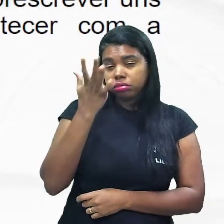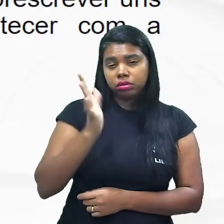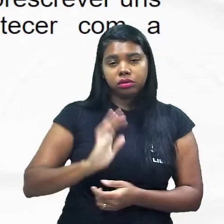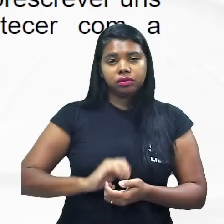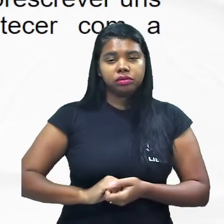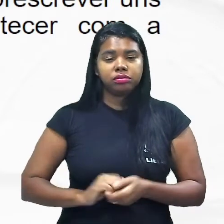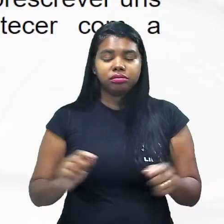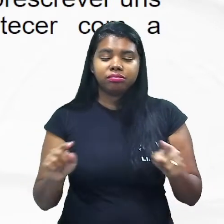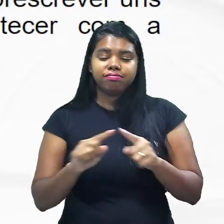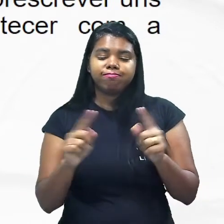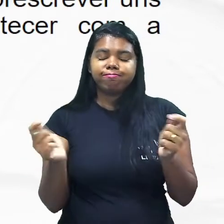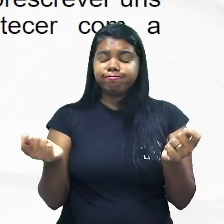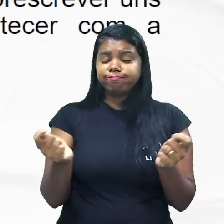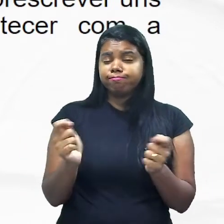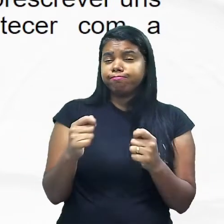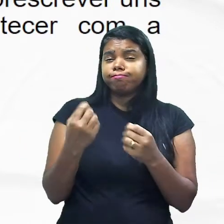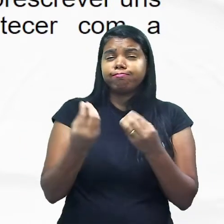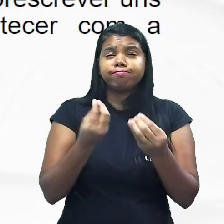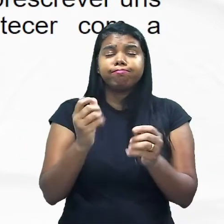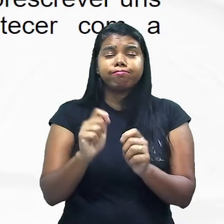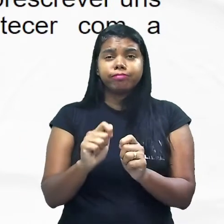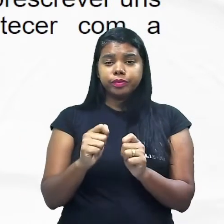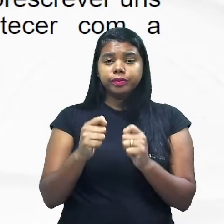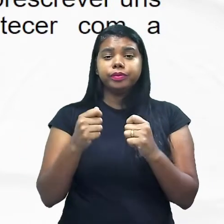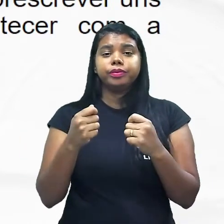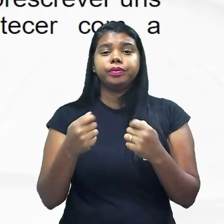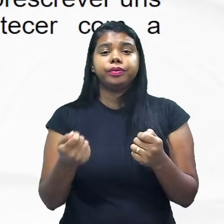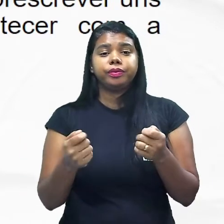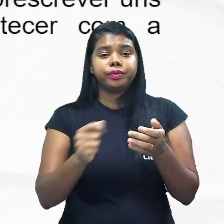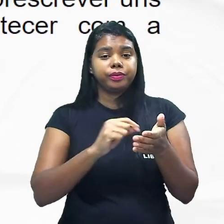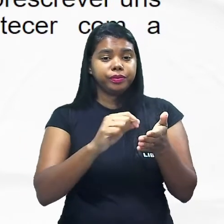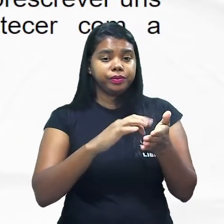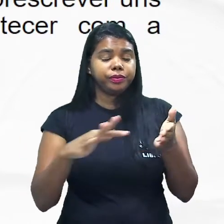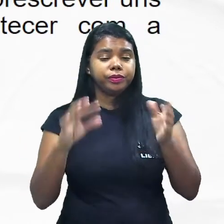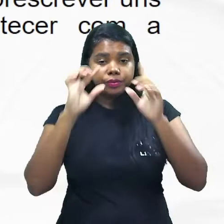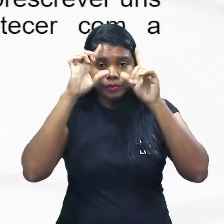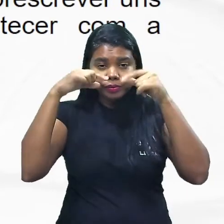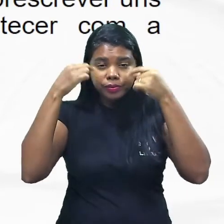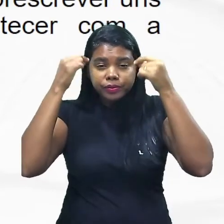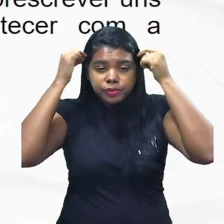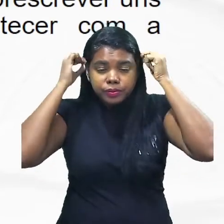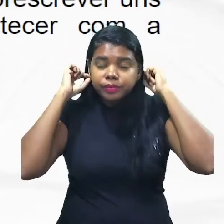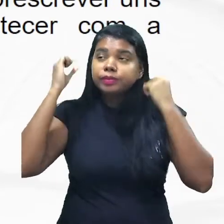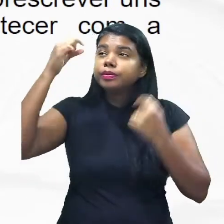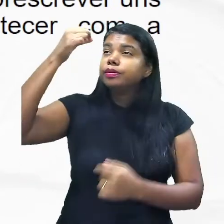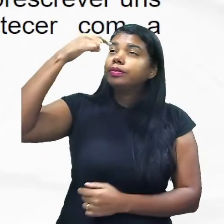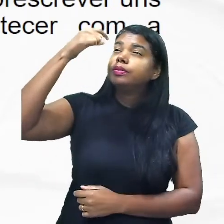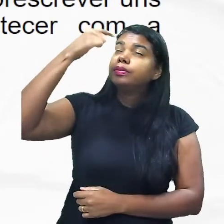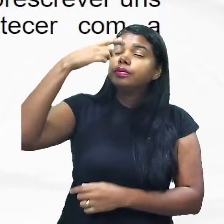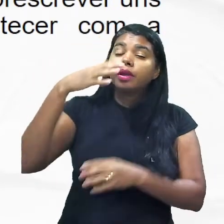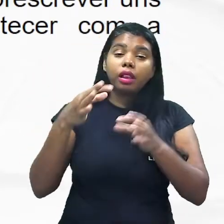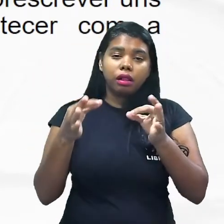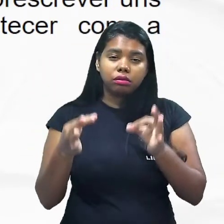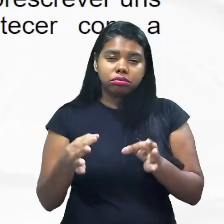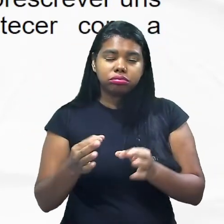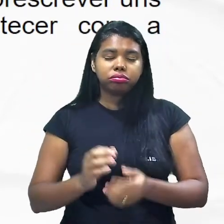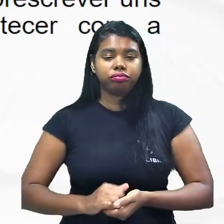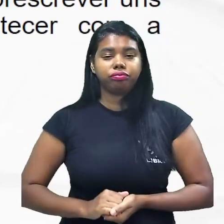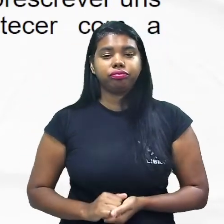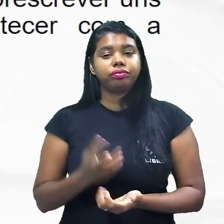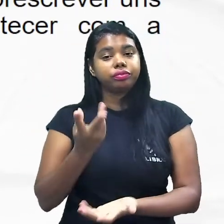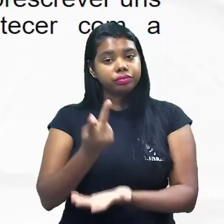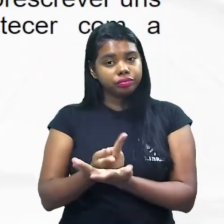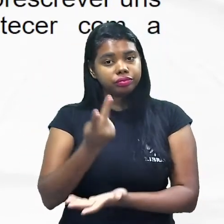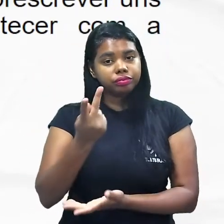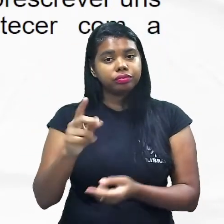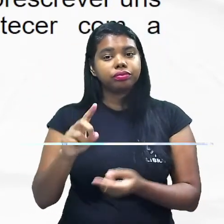mas será incapaz de prescrever os óculos ou um colega incorreto assim vai acontecer com